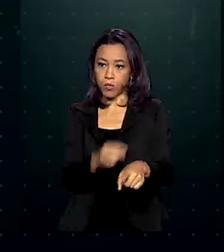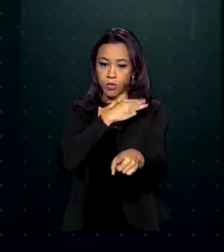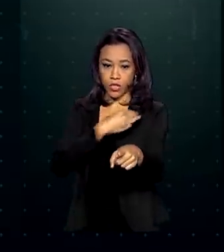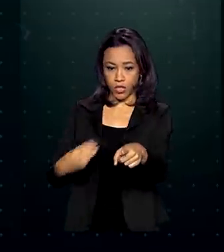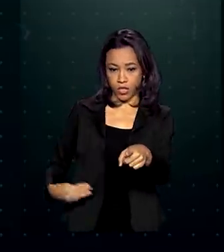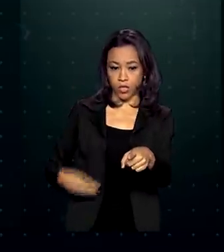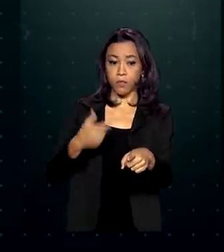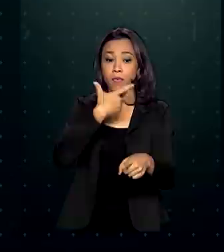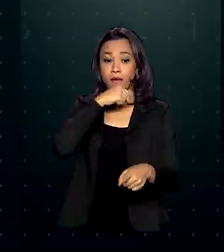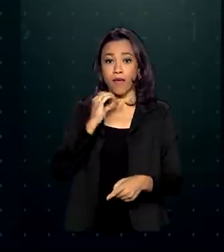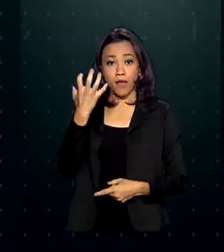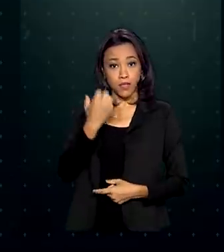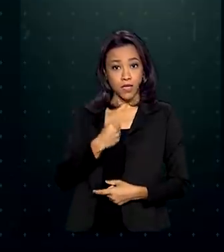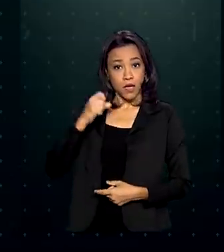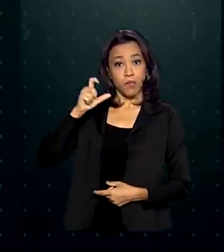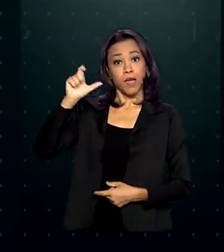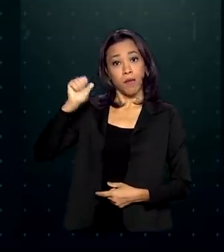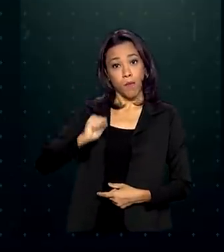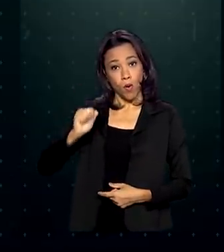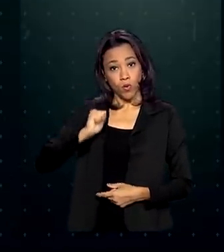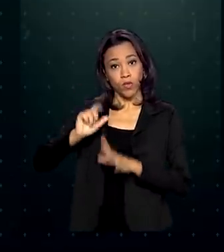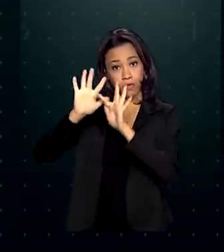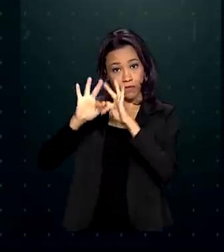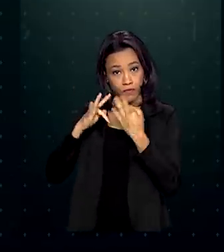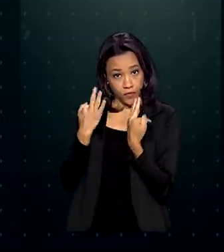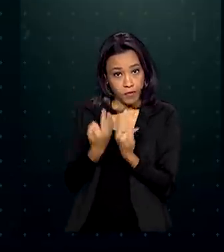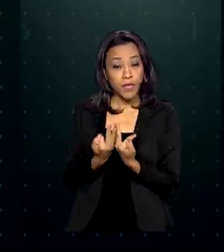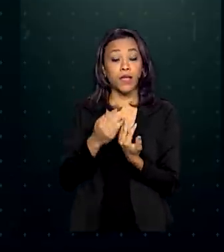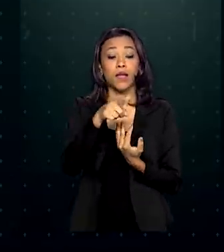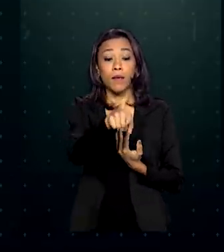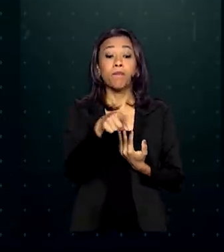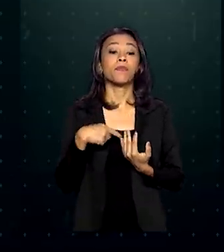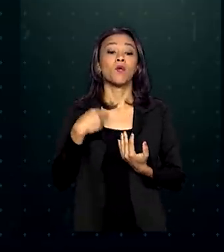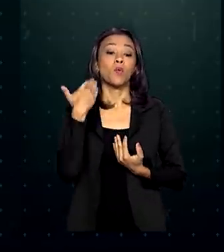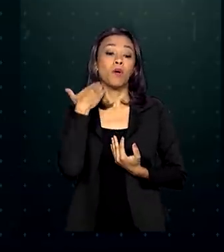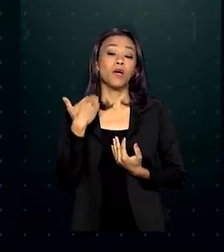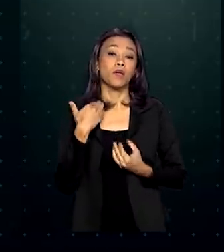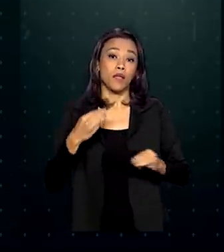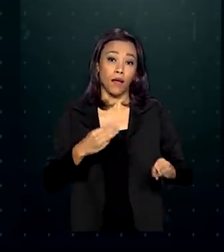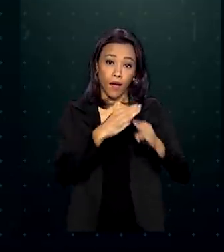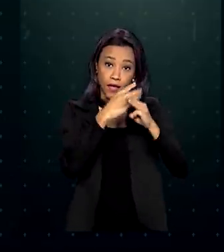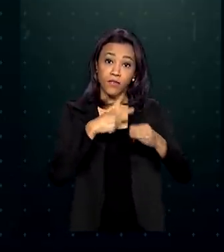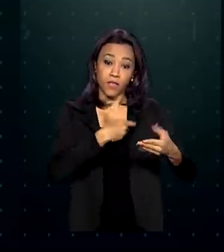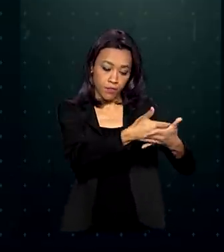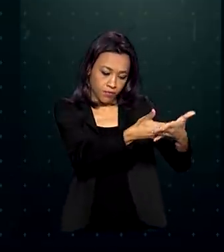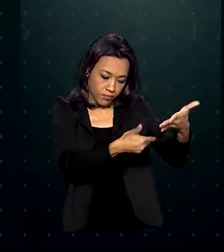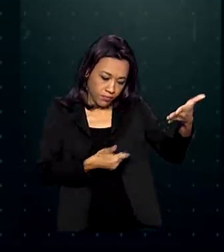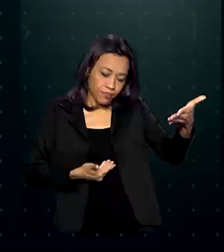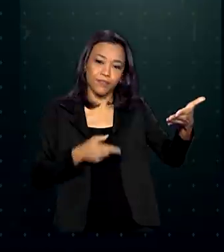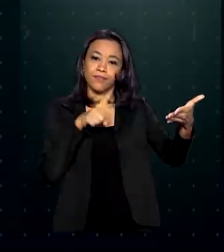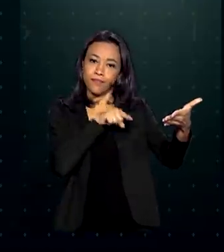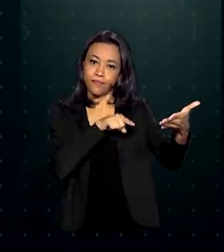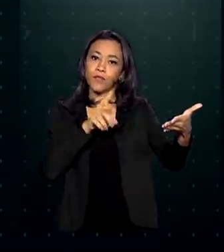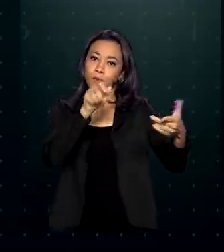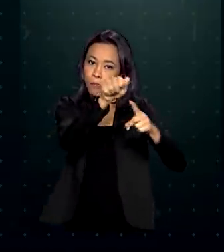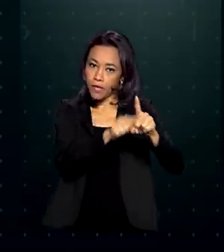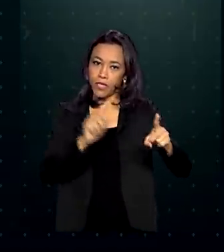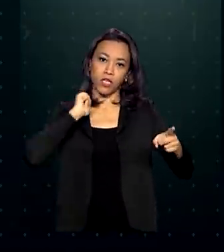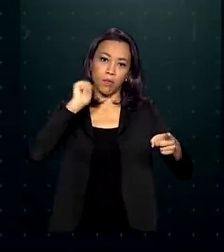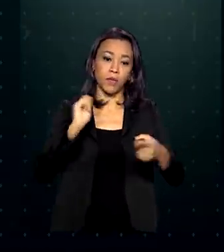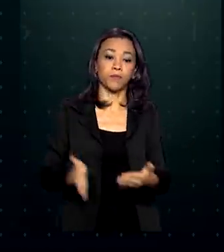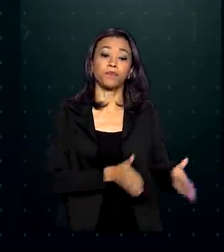recebe o Bolsa Família, a Caixa deve emitir uma folha suplementar para crédito ainda no mês de abril. Para